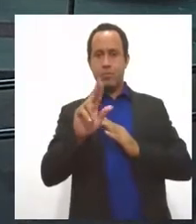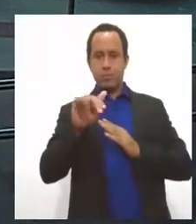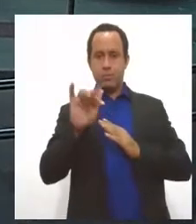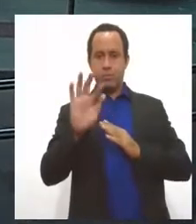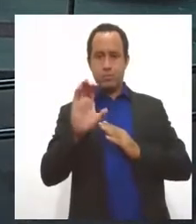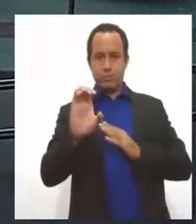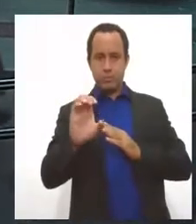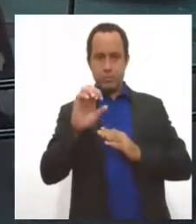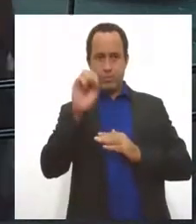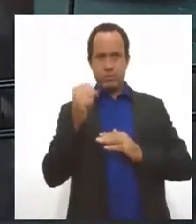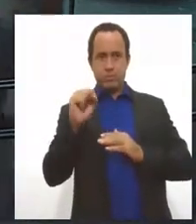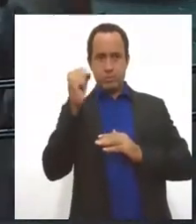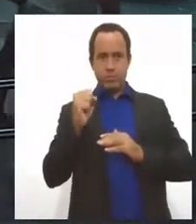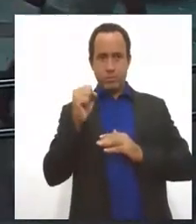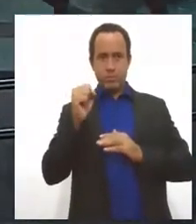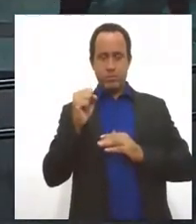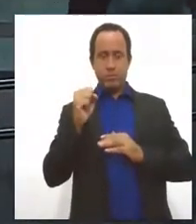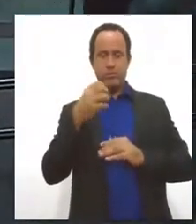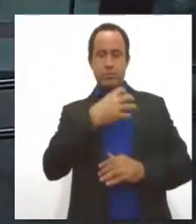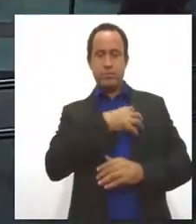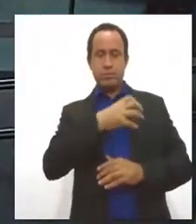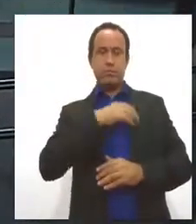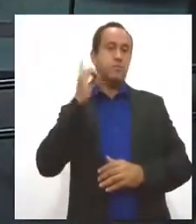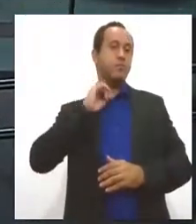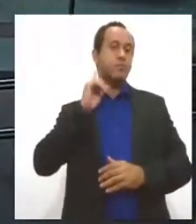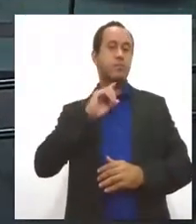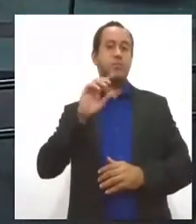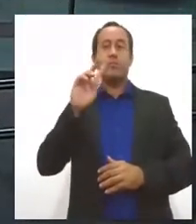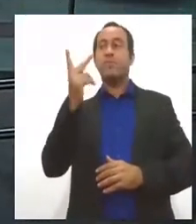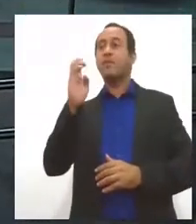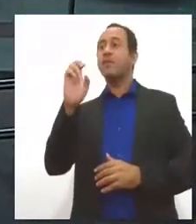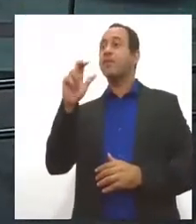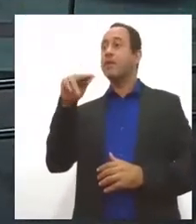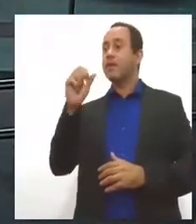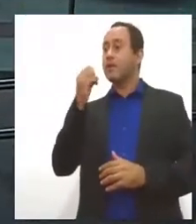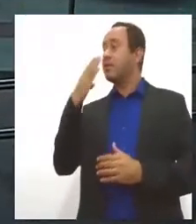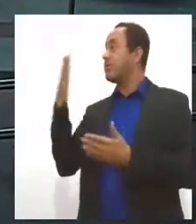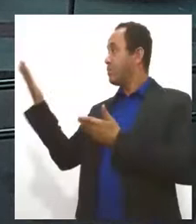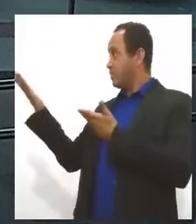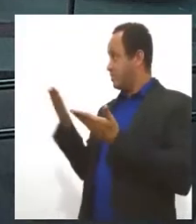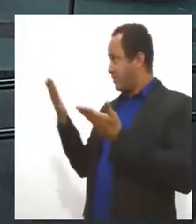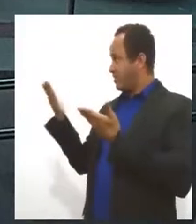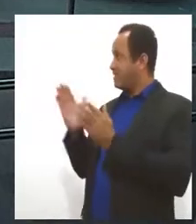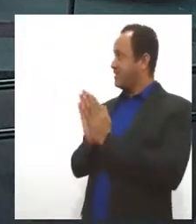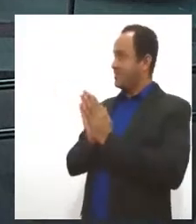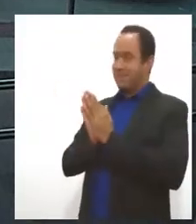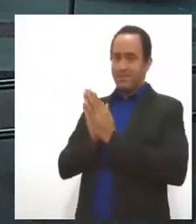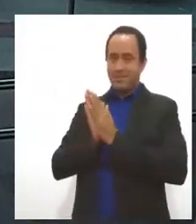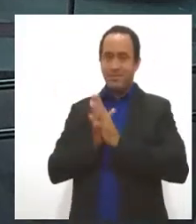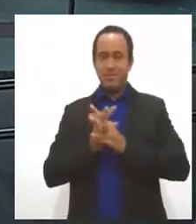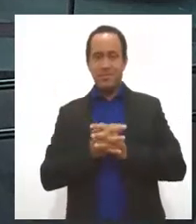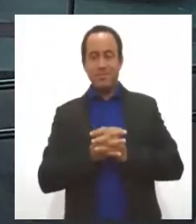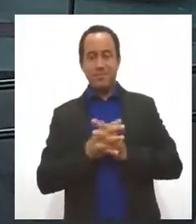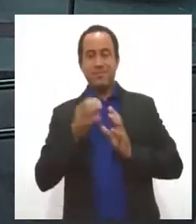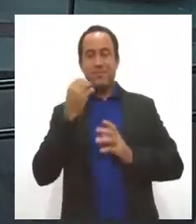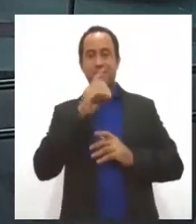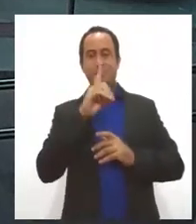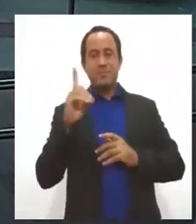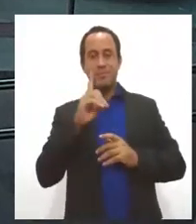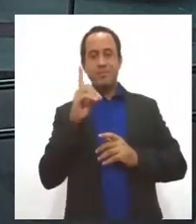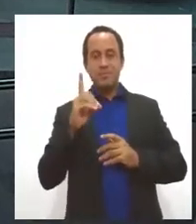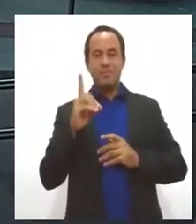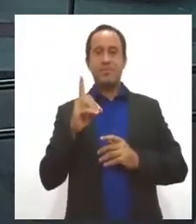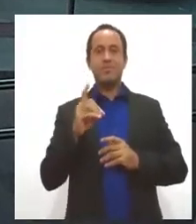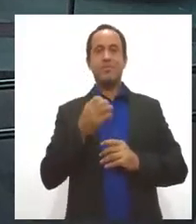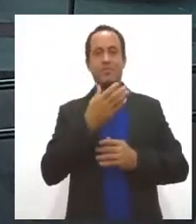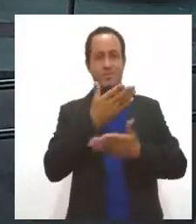Sergipe, Bahia e Minas Gerais, a Helena Oliveira. Helena, bom dia. Seja bem-vinda ao Jornal da Lese. Bom dia, Valkyria.